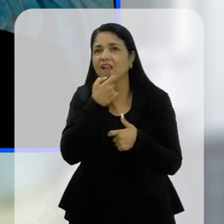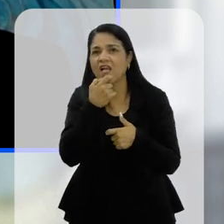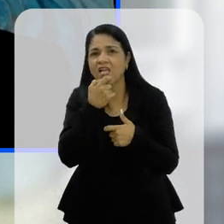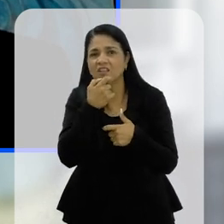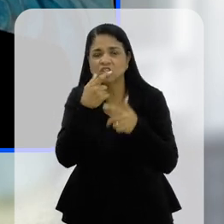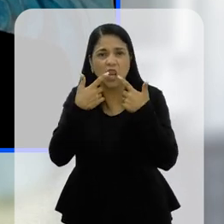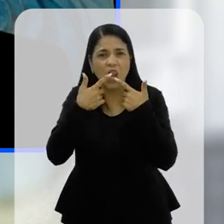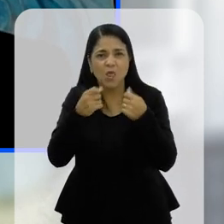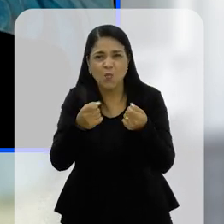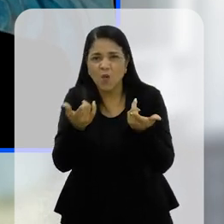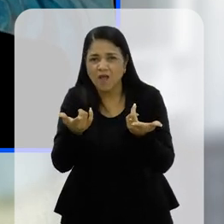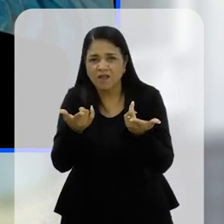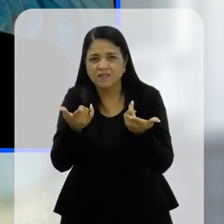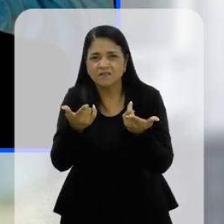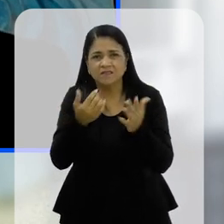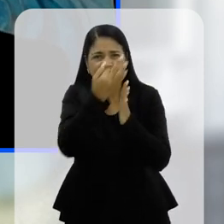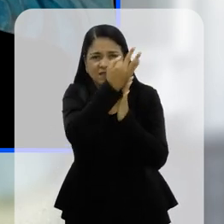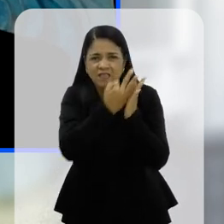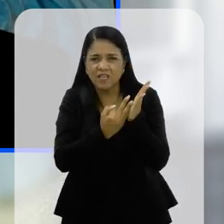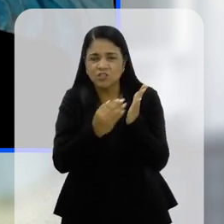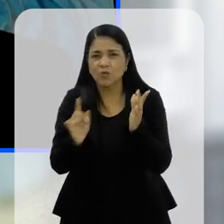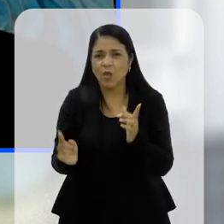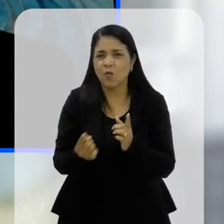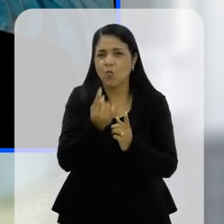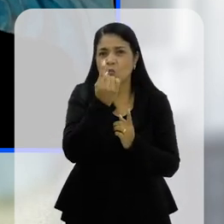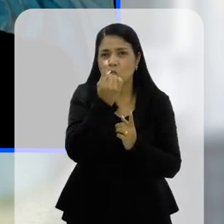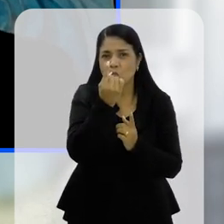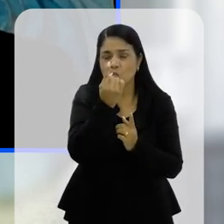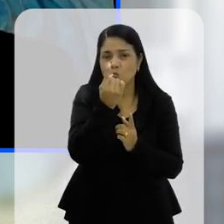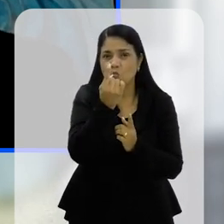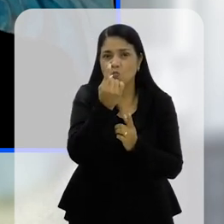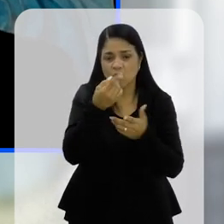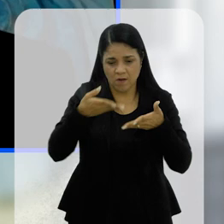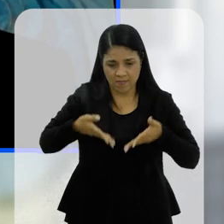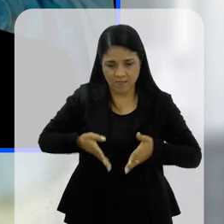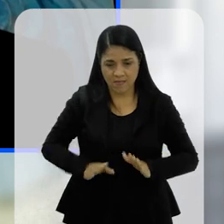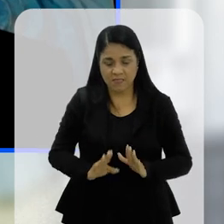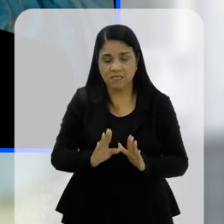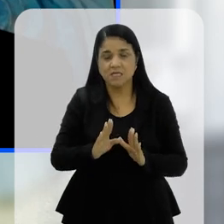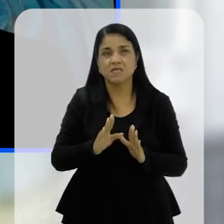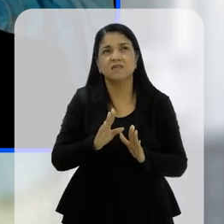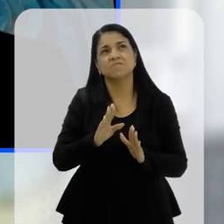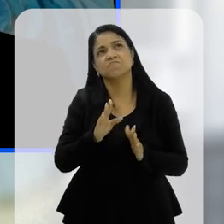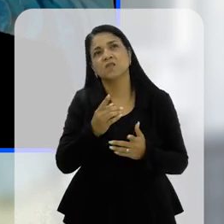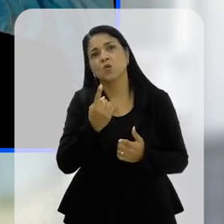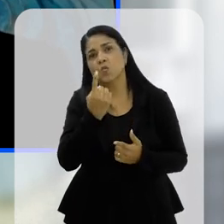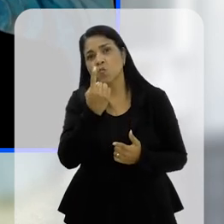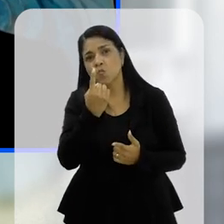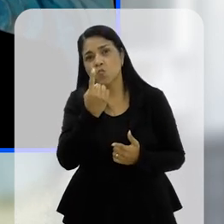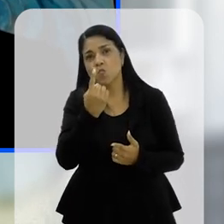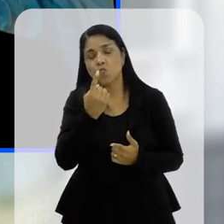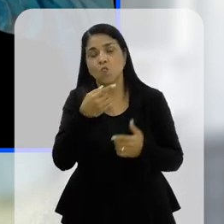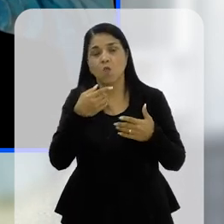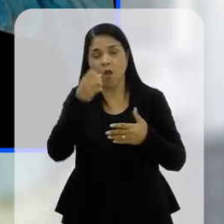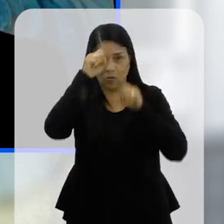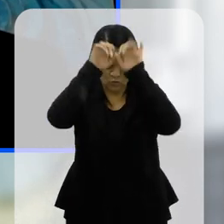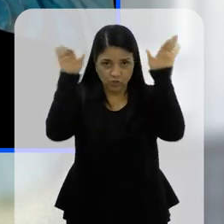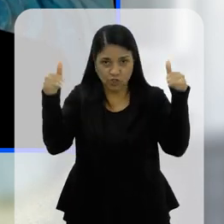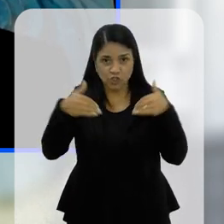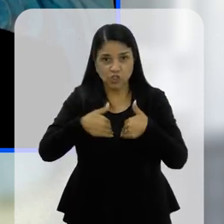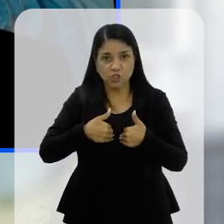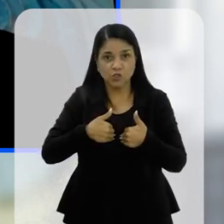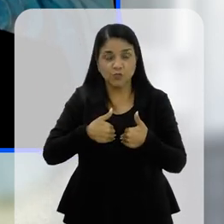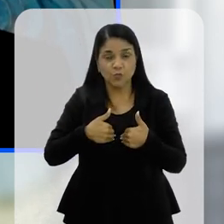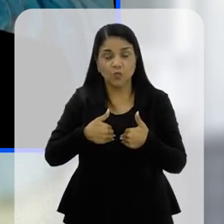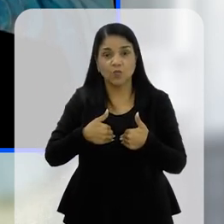tudo em inglês, a prevalência era um para cada 100 nascimentos, 120 nascimentos, uma pessoa